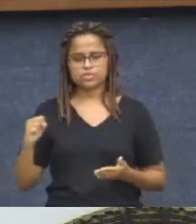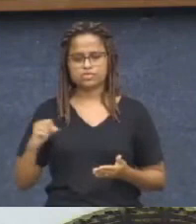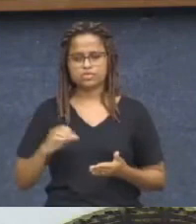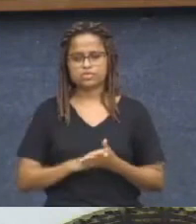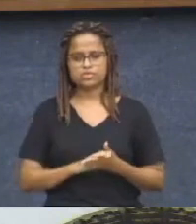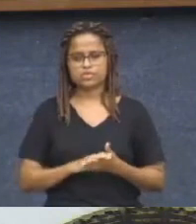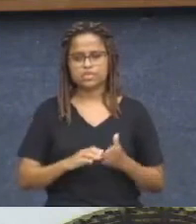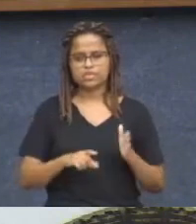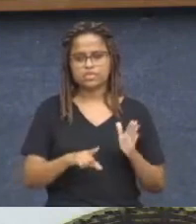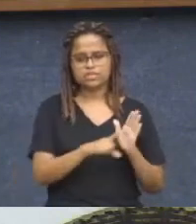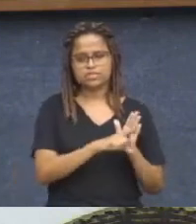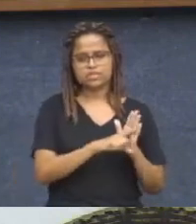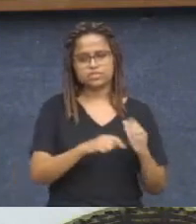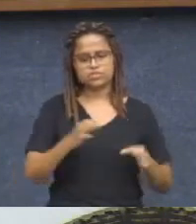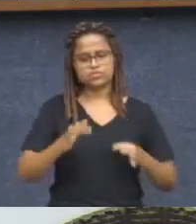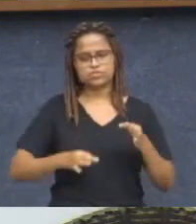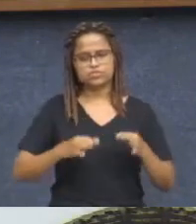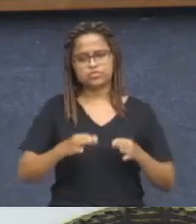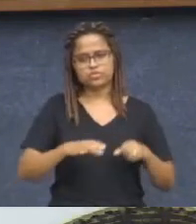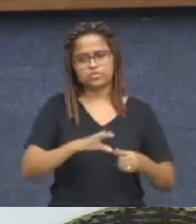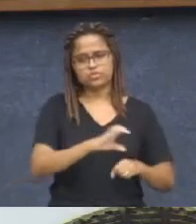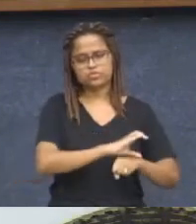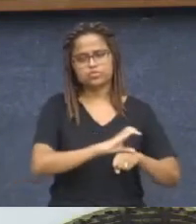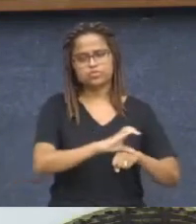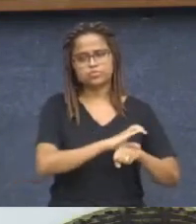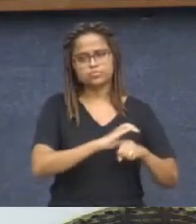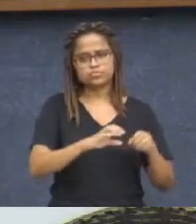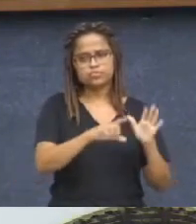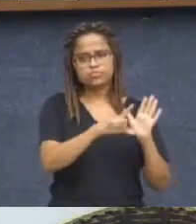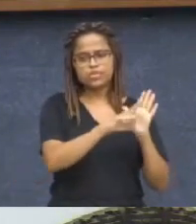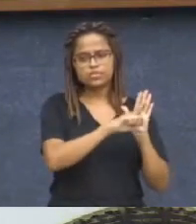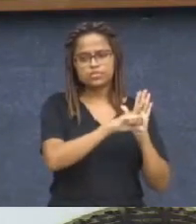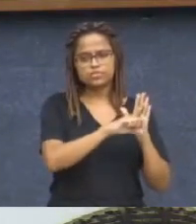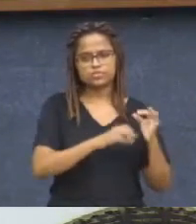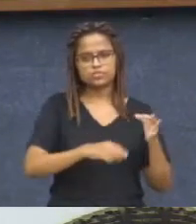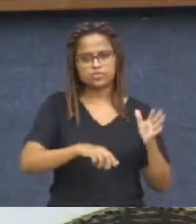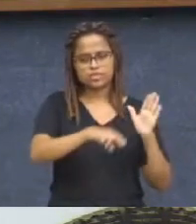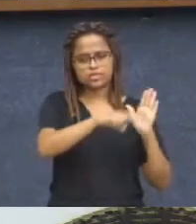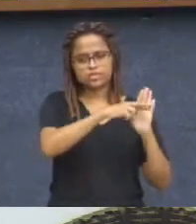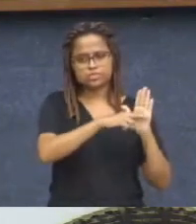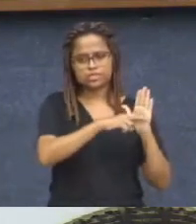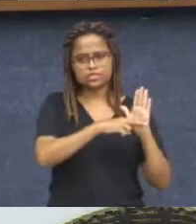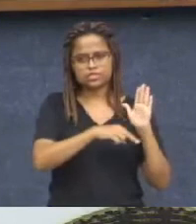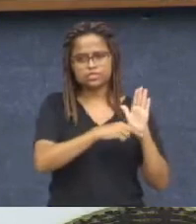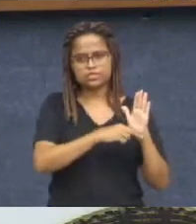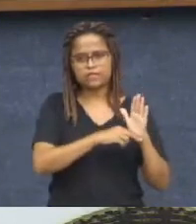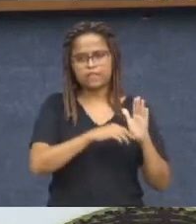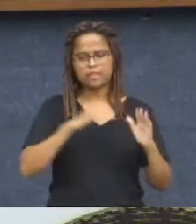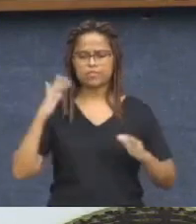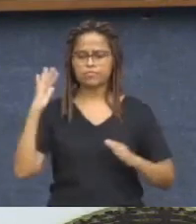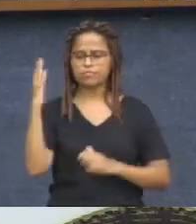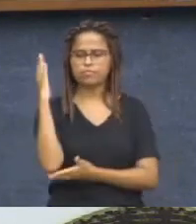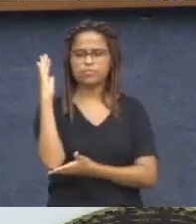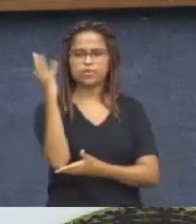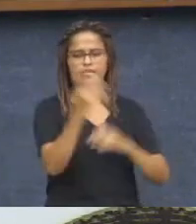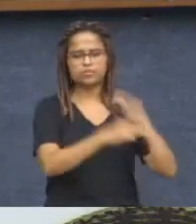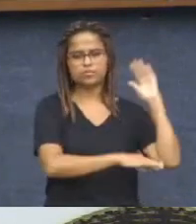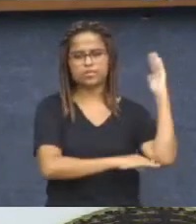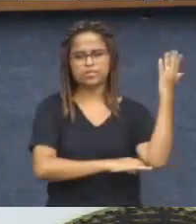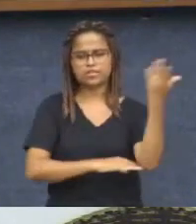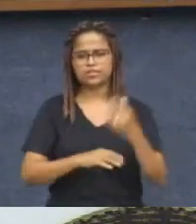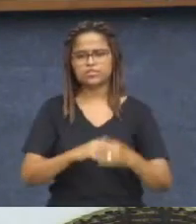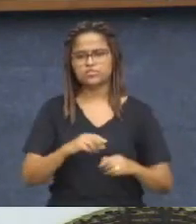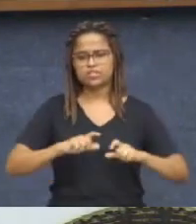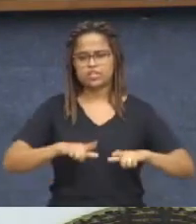legislação e justiça, pela constitucionalidade, pela legalidade, pela regimentalidade, meio ambiente, defesa dos animais e política